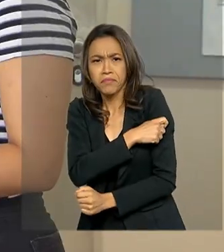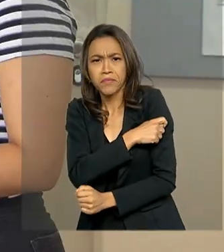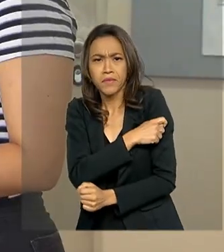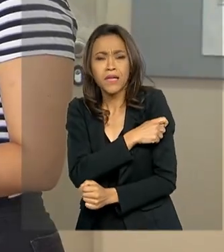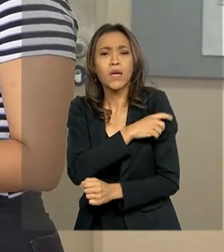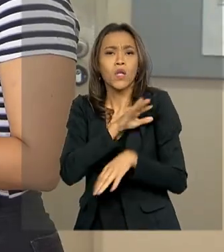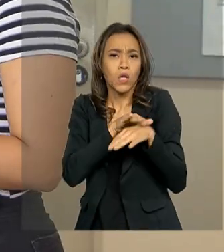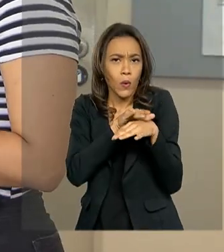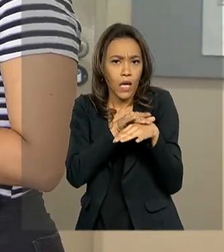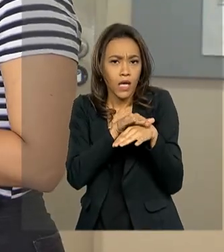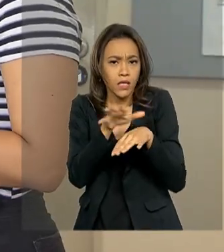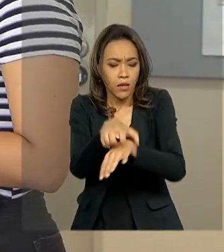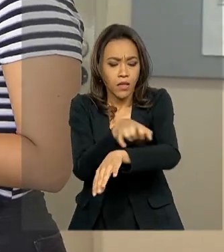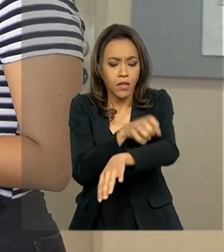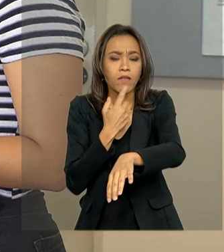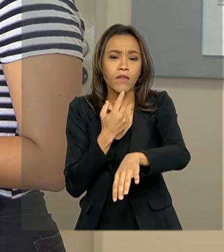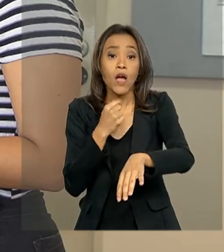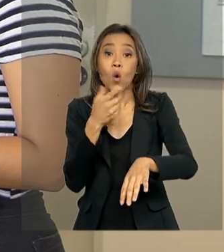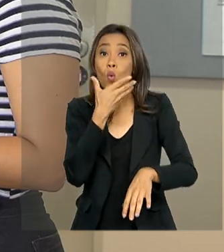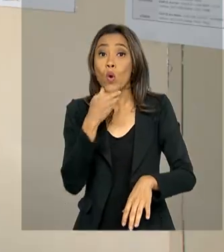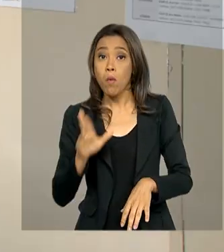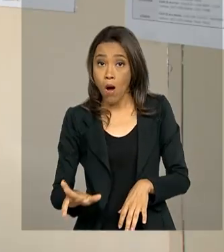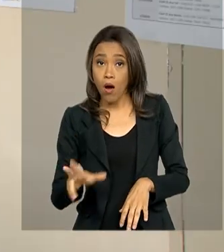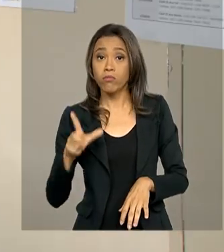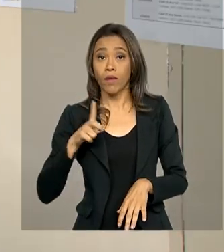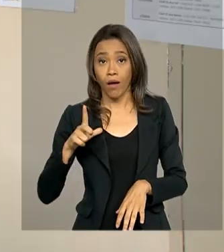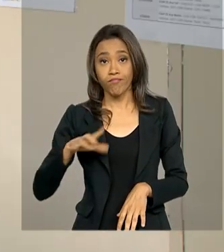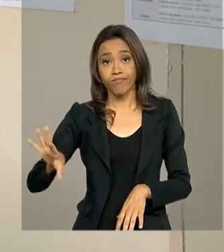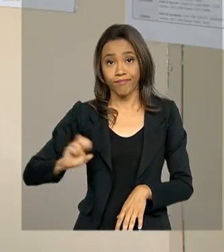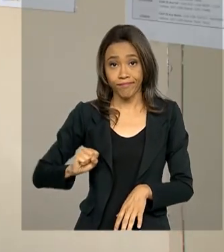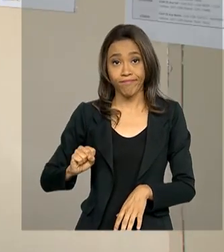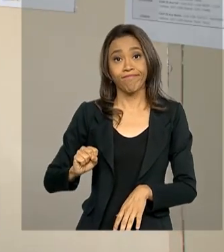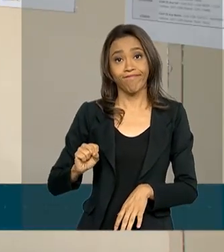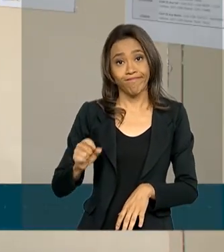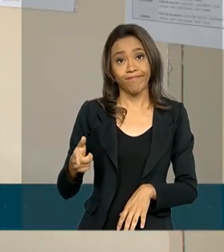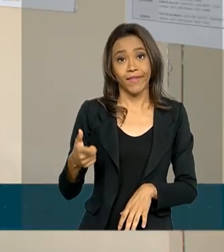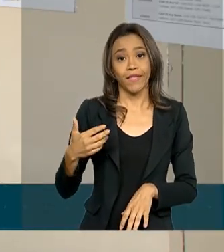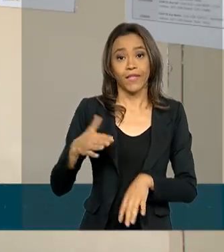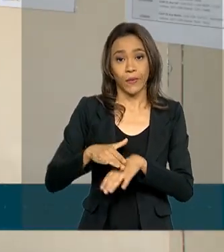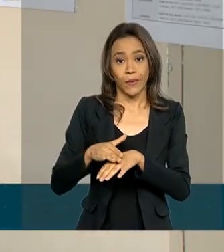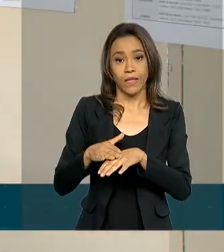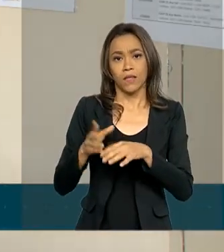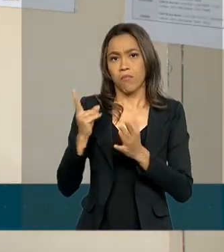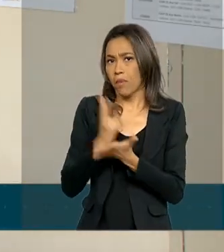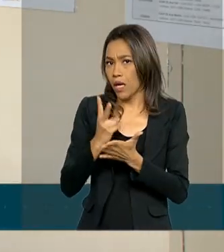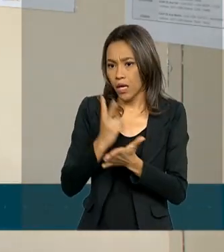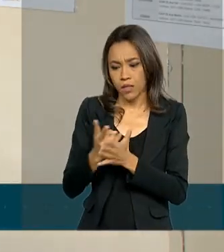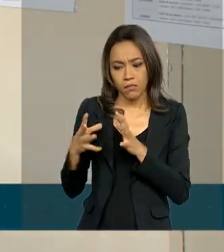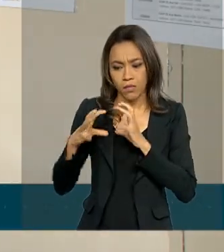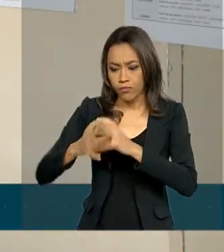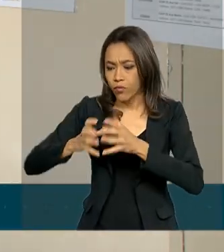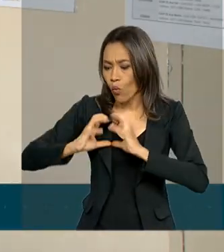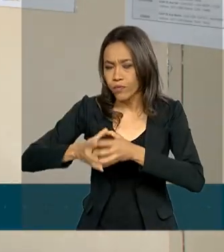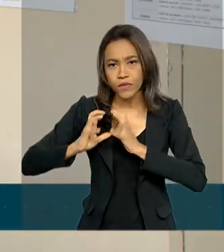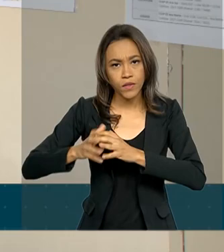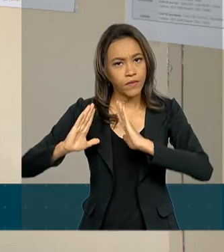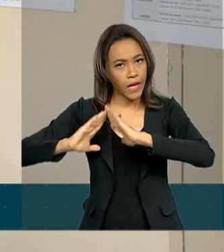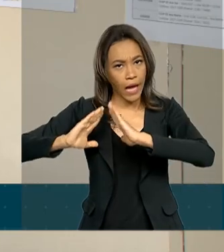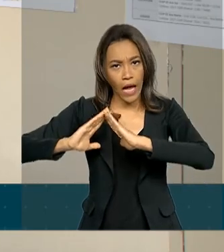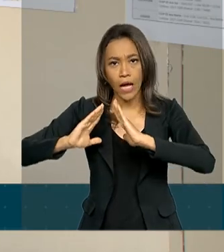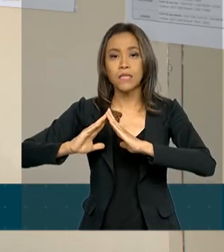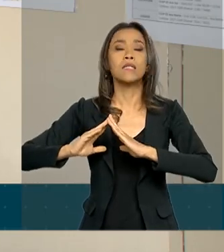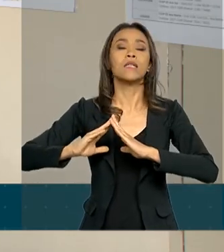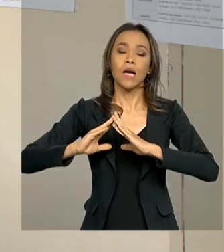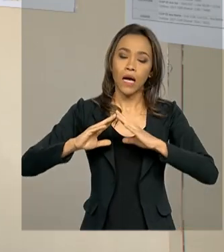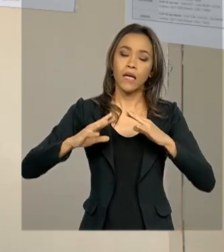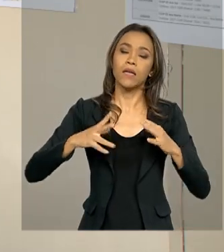irmão dela está com sintomas da doença. Como a gente mora na mesma casa, tem um convívio diário, eles falaram que a